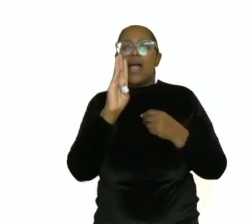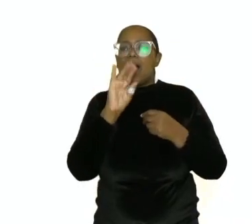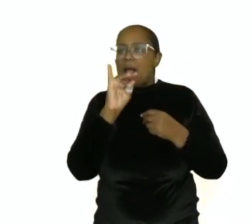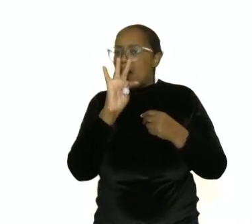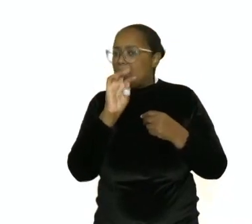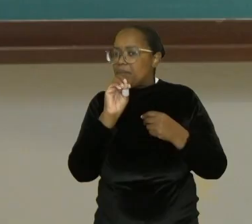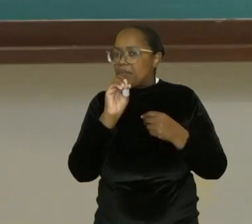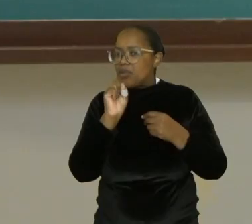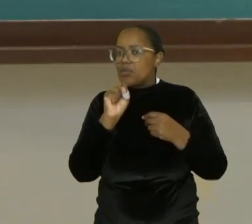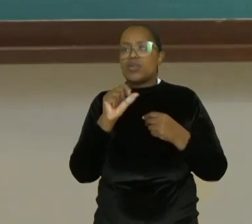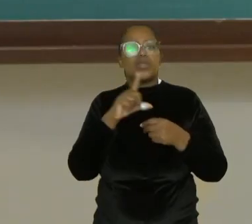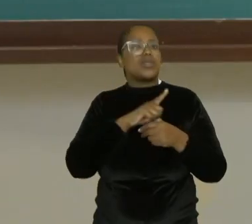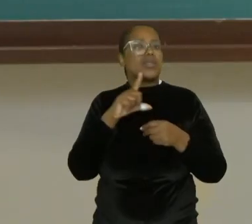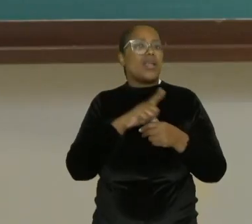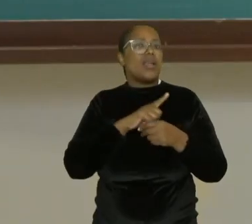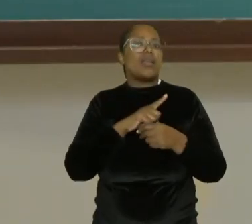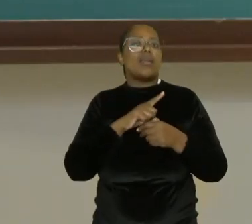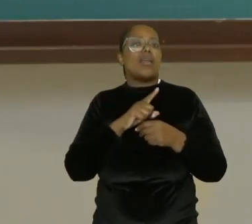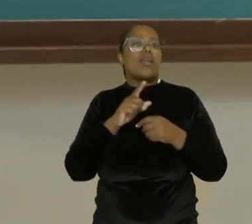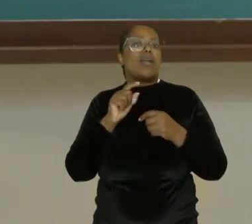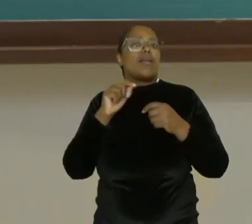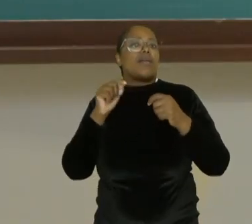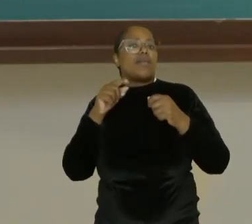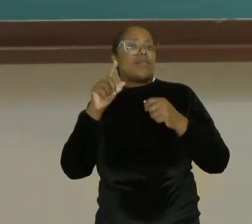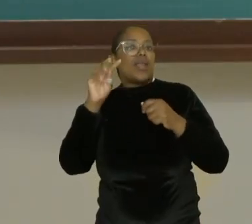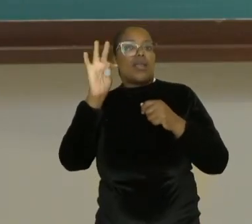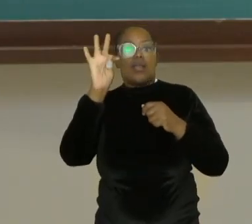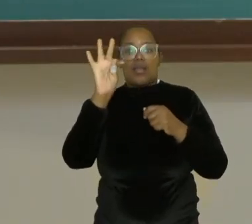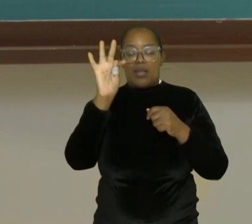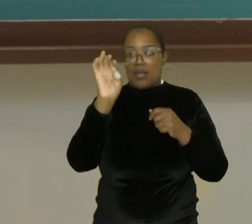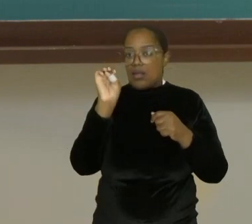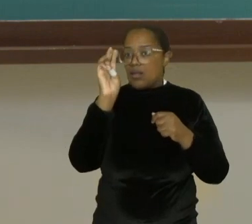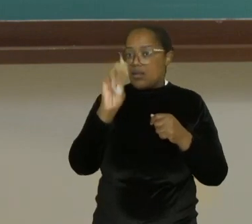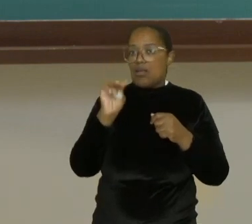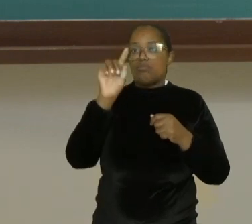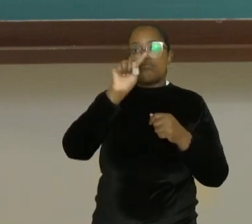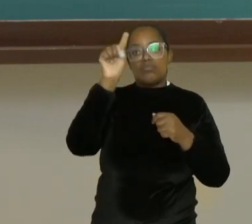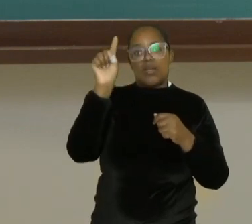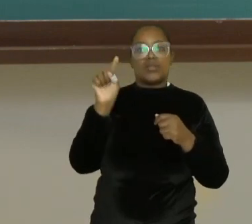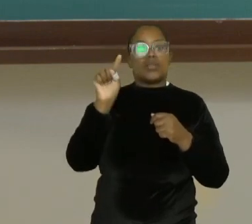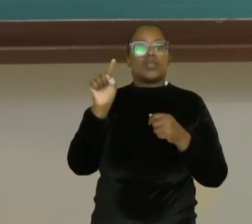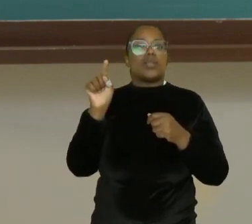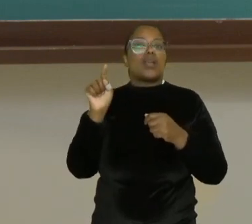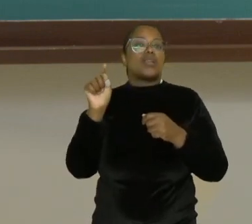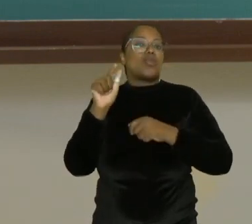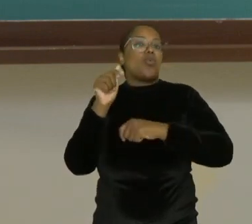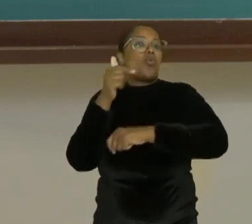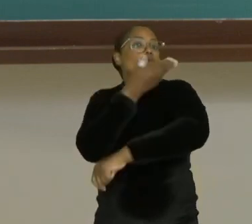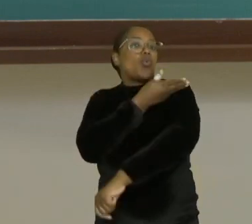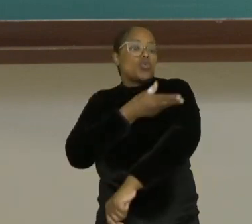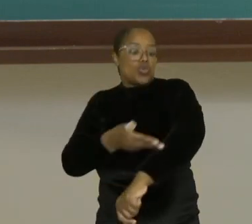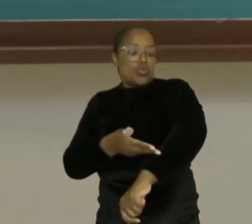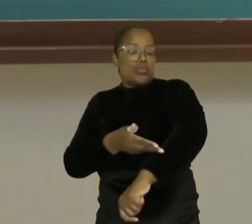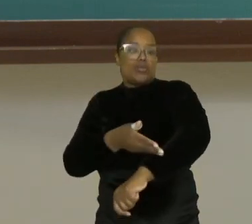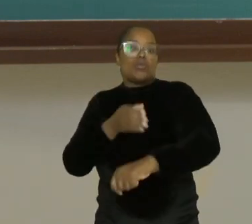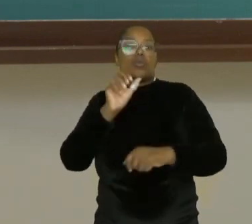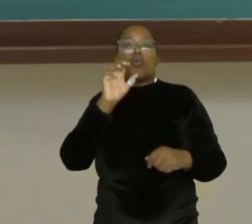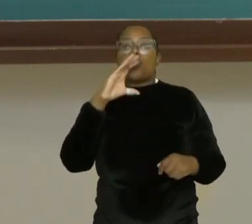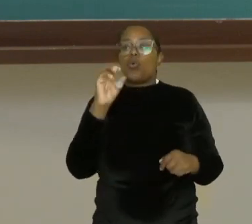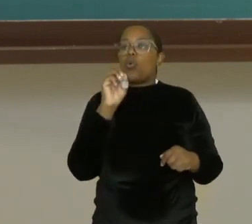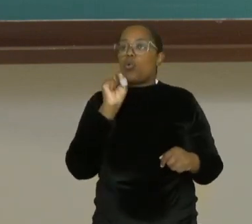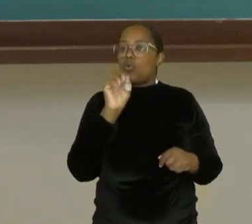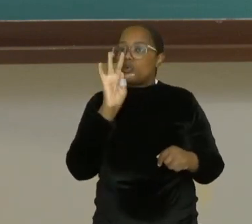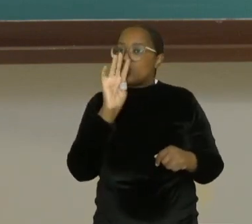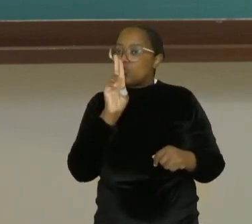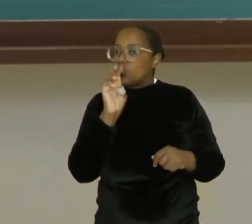Tem, concorda com hábitos. Por isso tem acento e ele tem, ele está no plural. Ele é uma outra palavra.